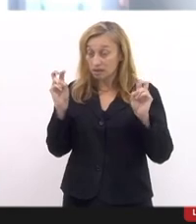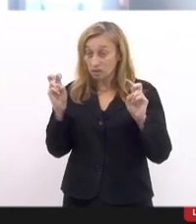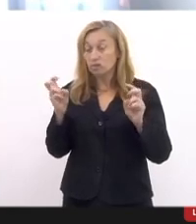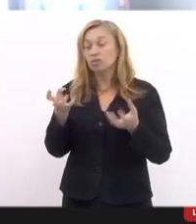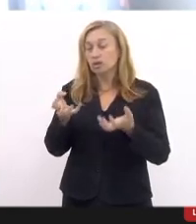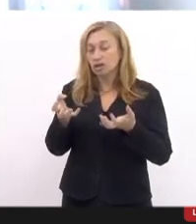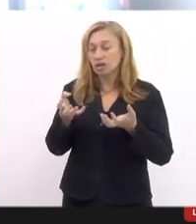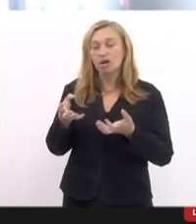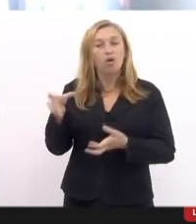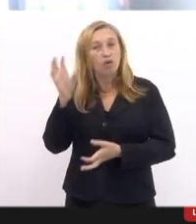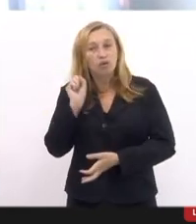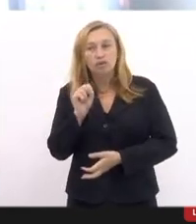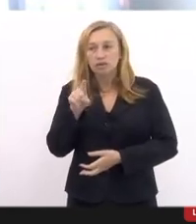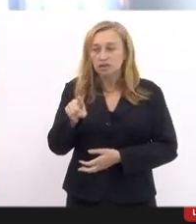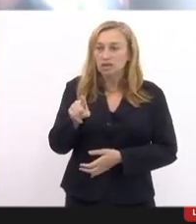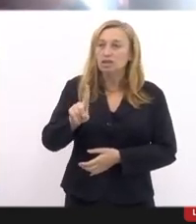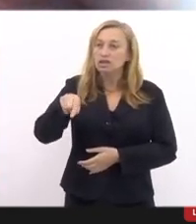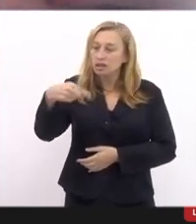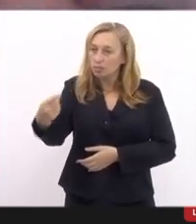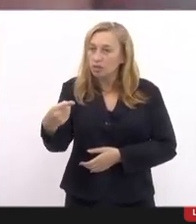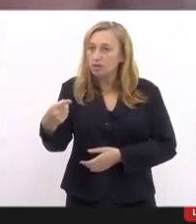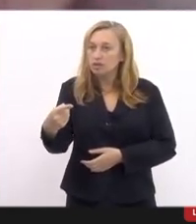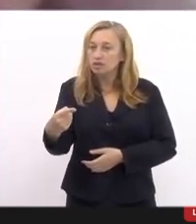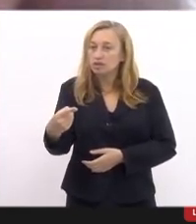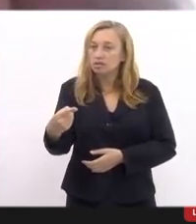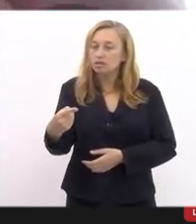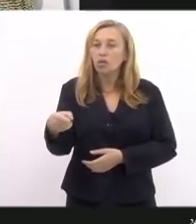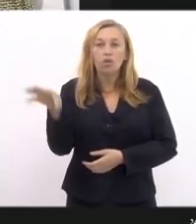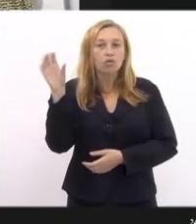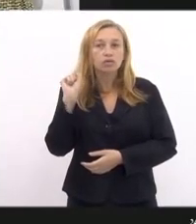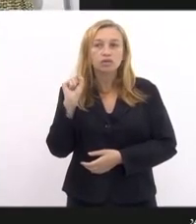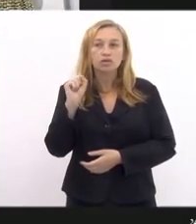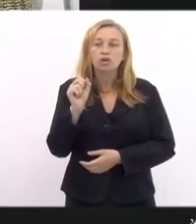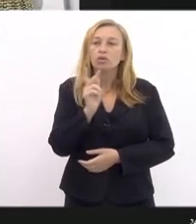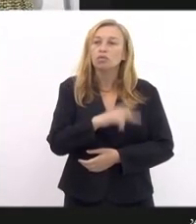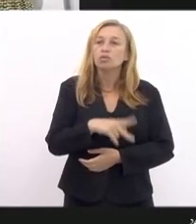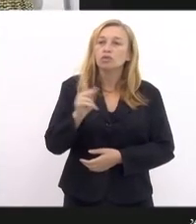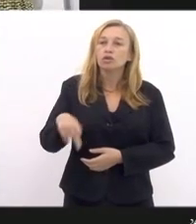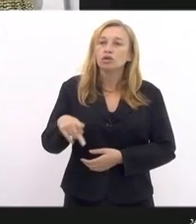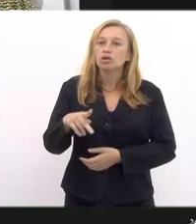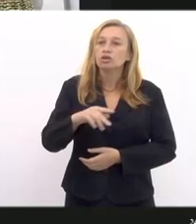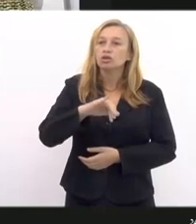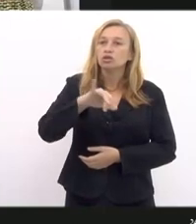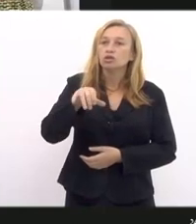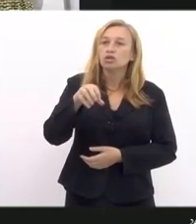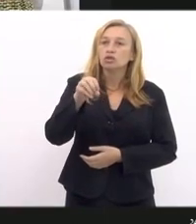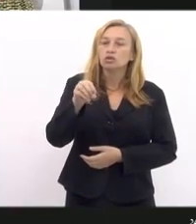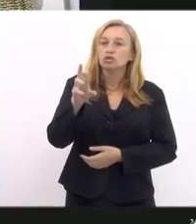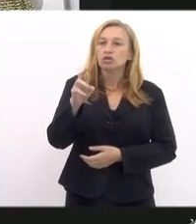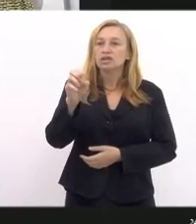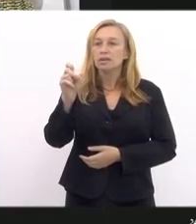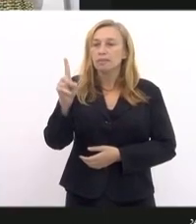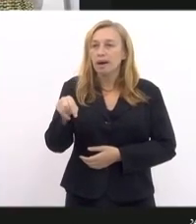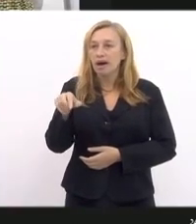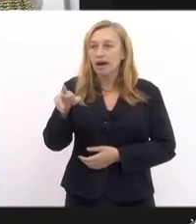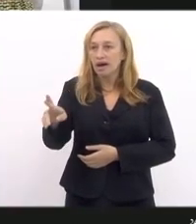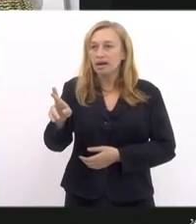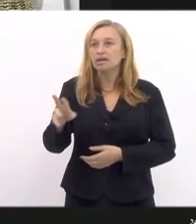queria te ouvir e logo em seguida eu vou ouvir o professor Josemar e também